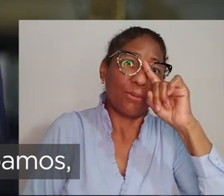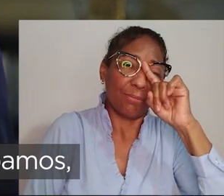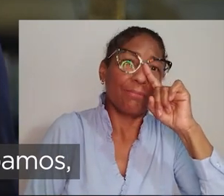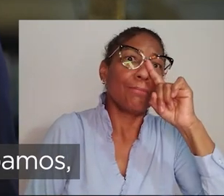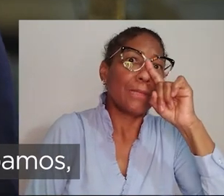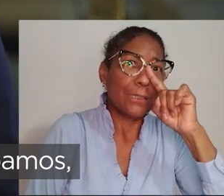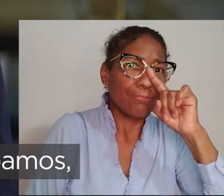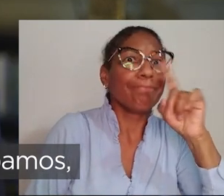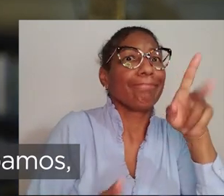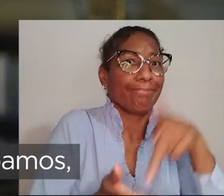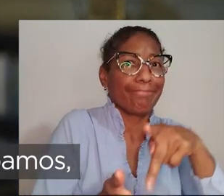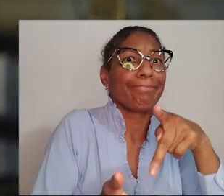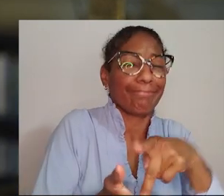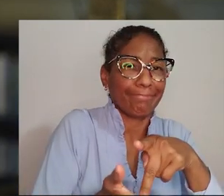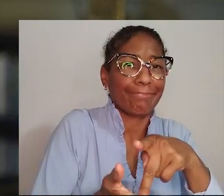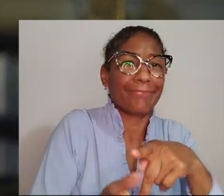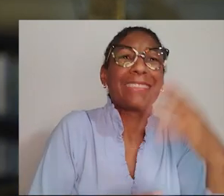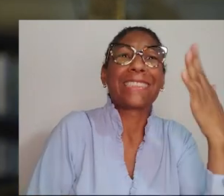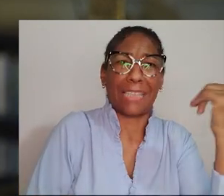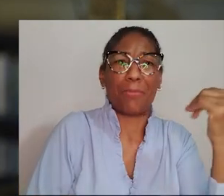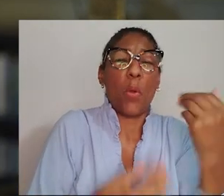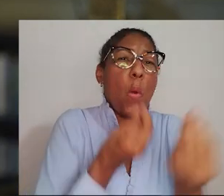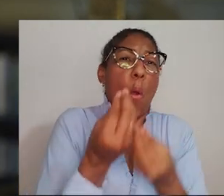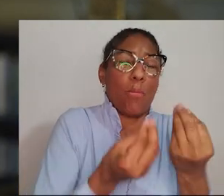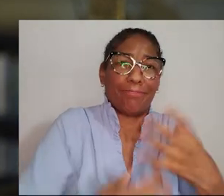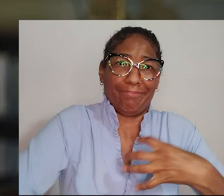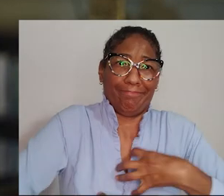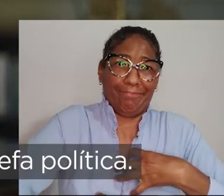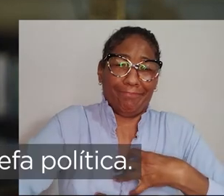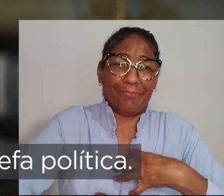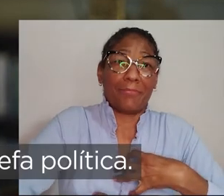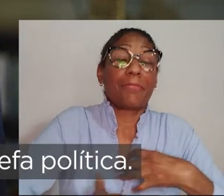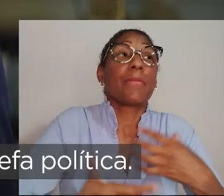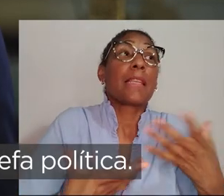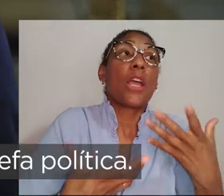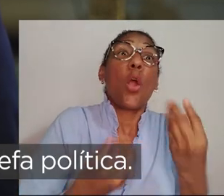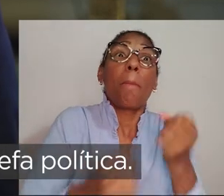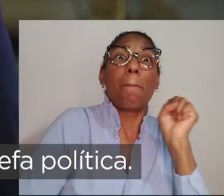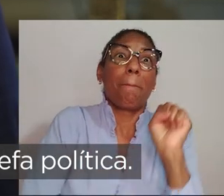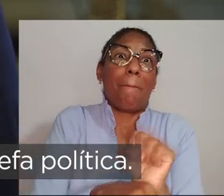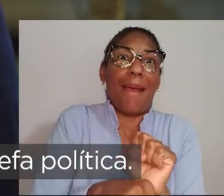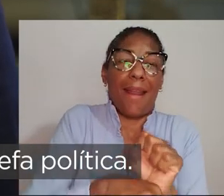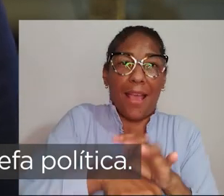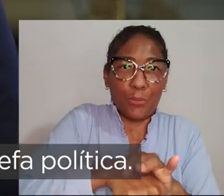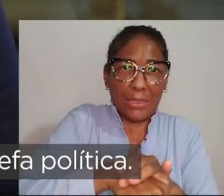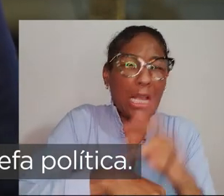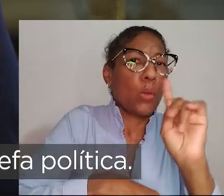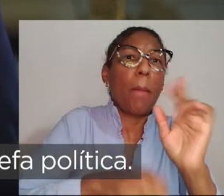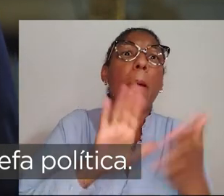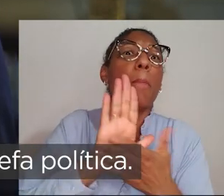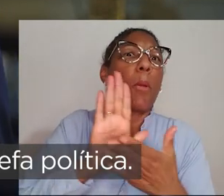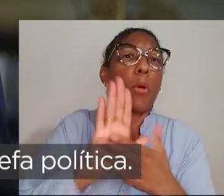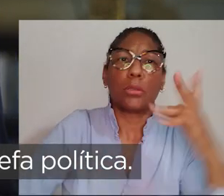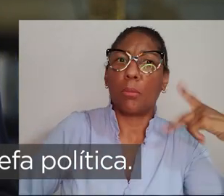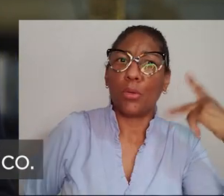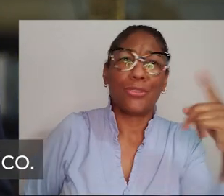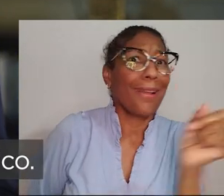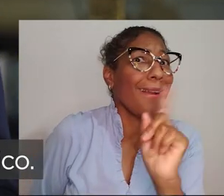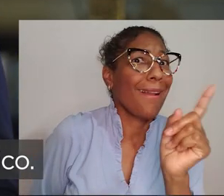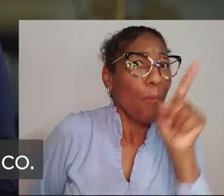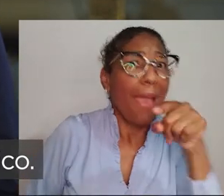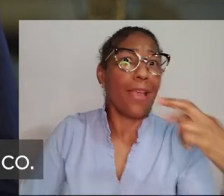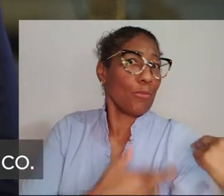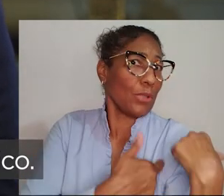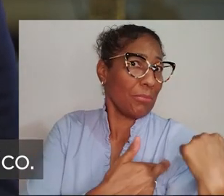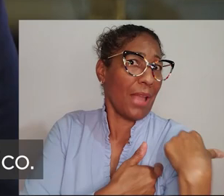os seus perigos e não zombamos, de outro lado, dos seus efeitos. Eu digo sempre que conter a doença não é uma tarefa política, é